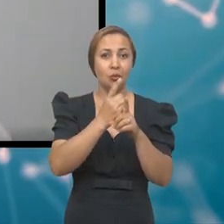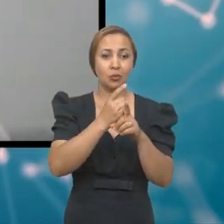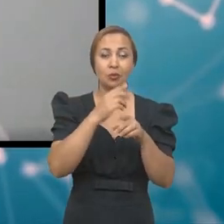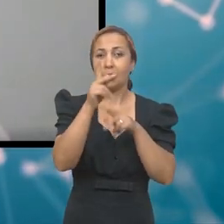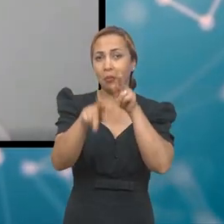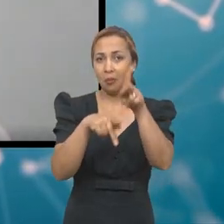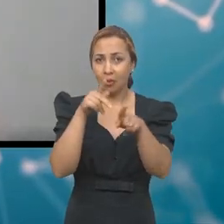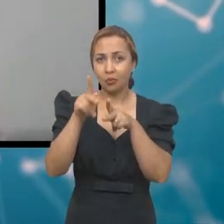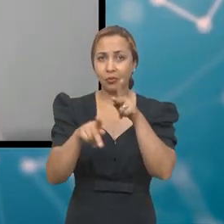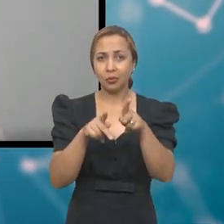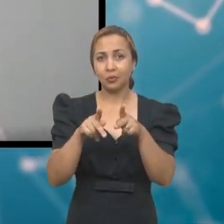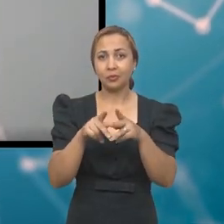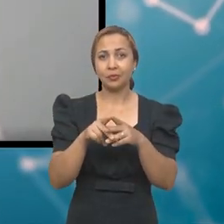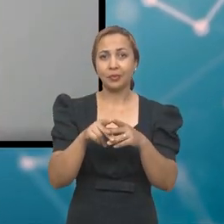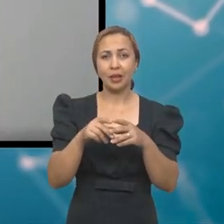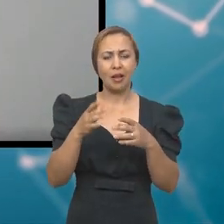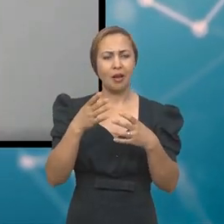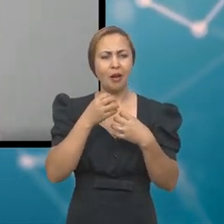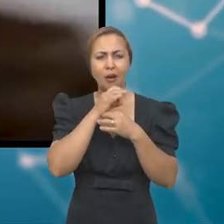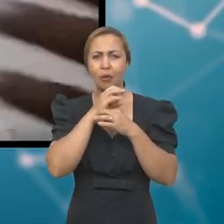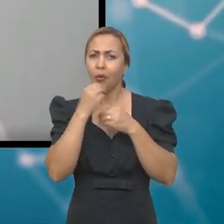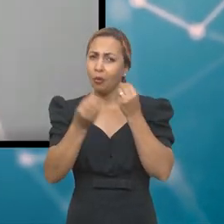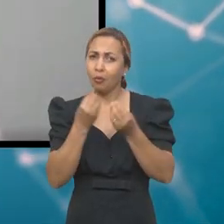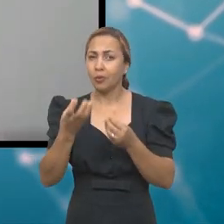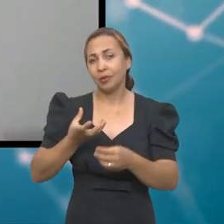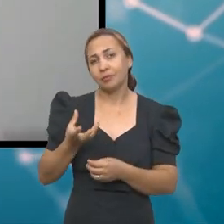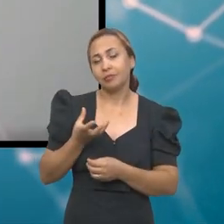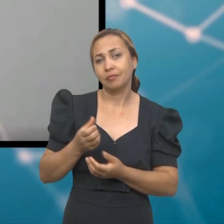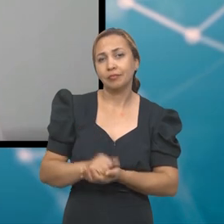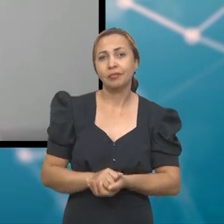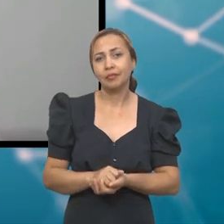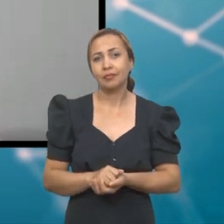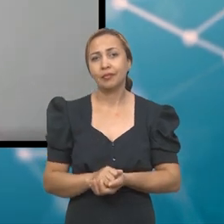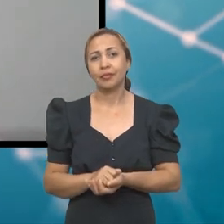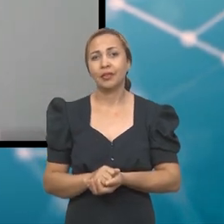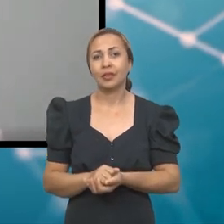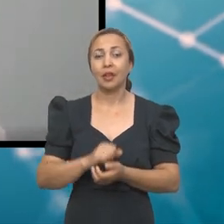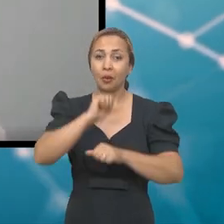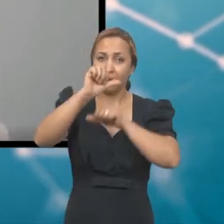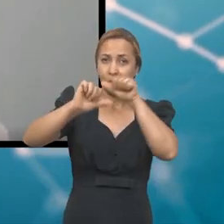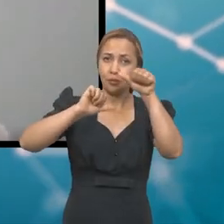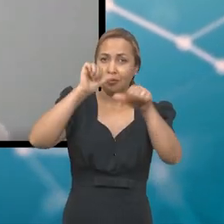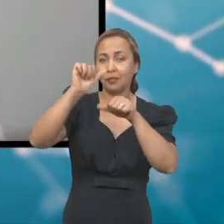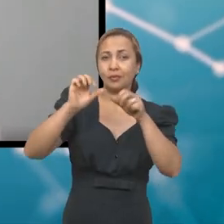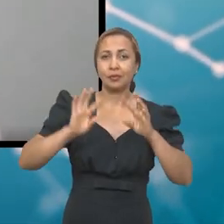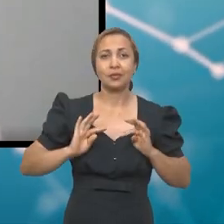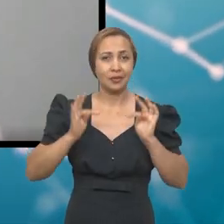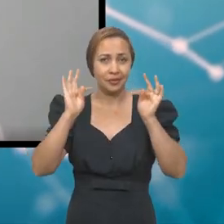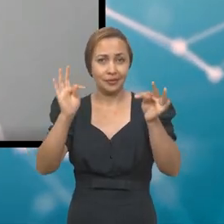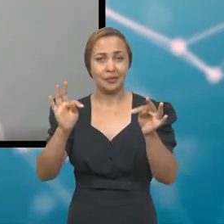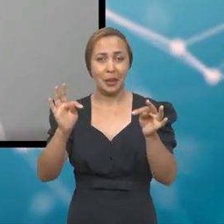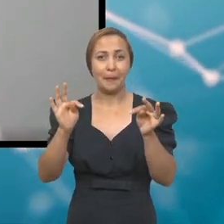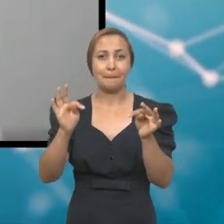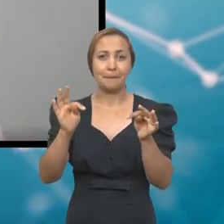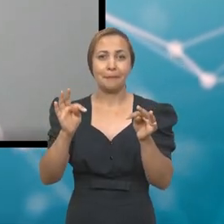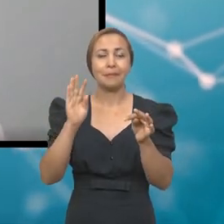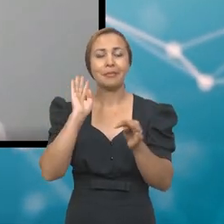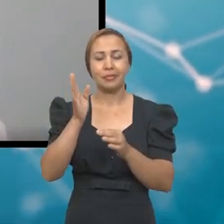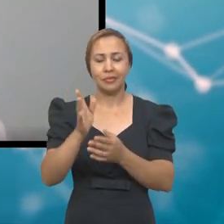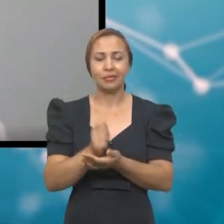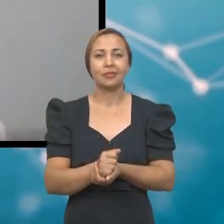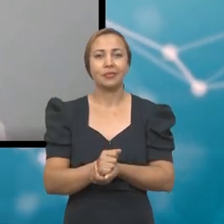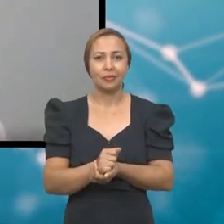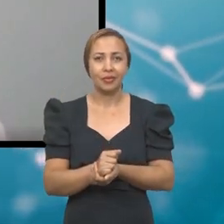alcance da população satisfatória nos nossos parâmetros, o desenvolvimento da tecnologia em si